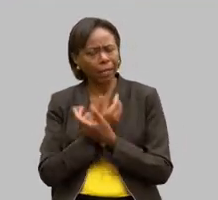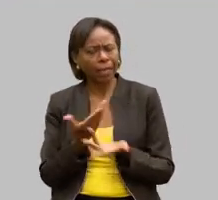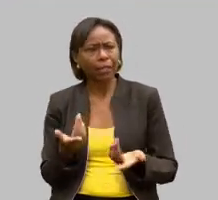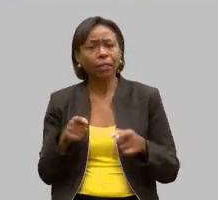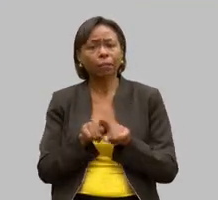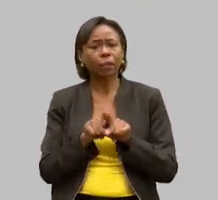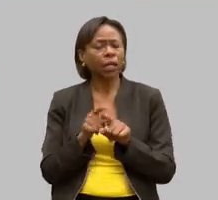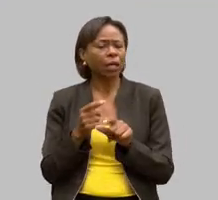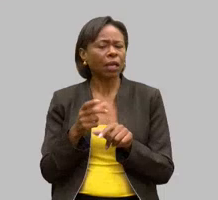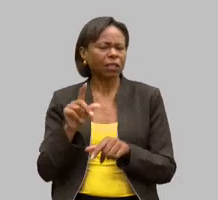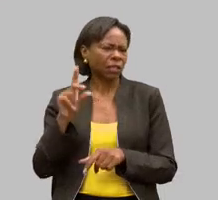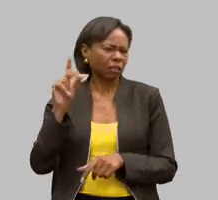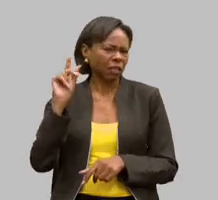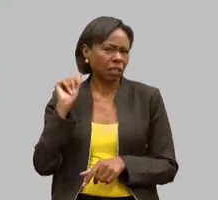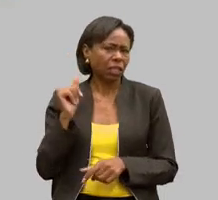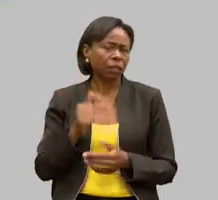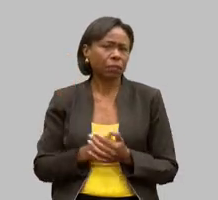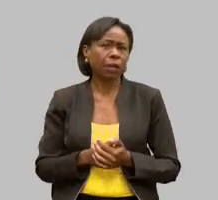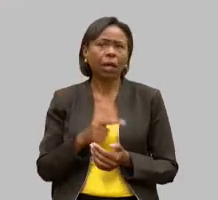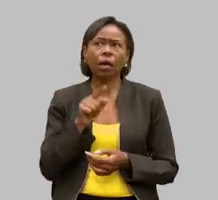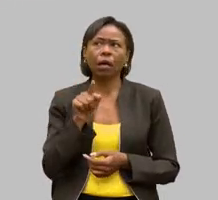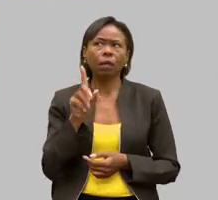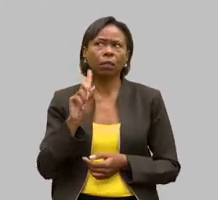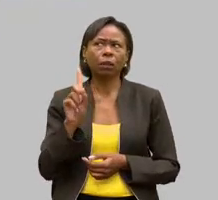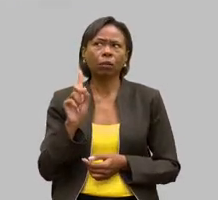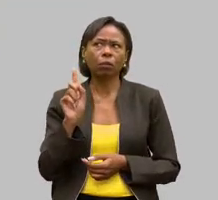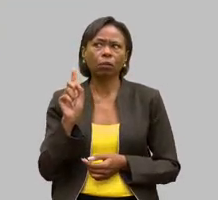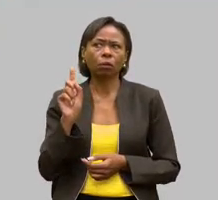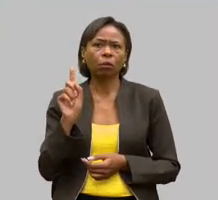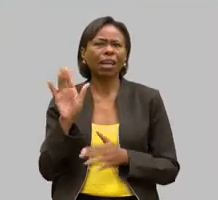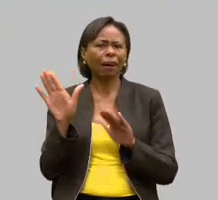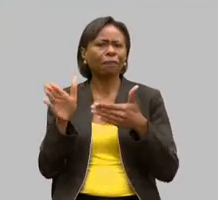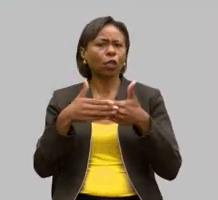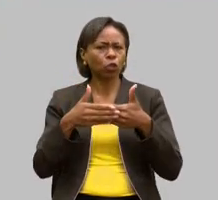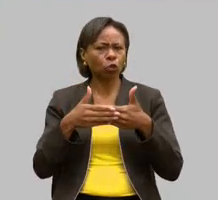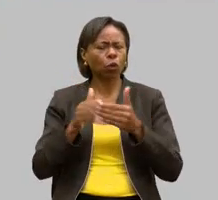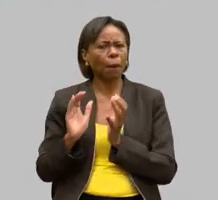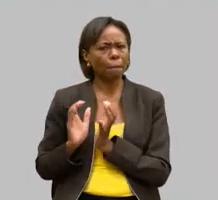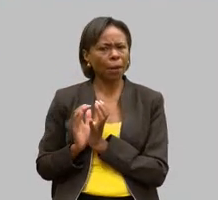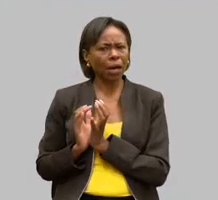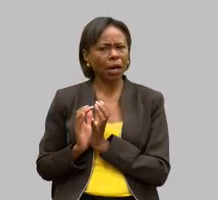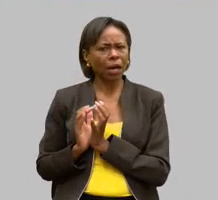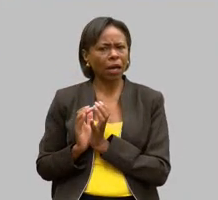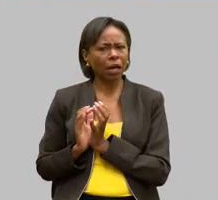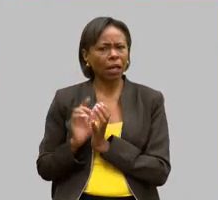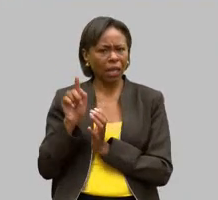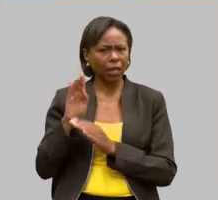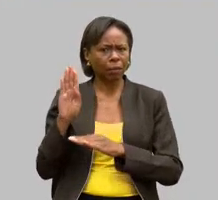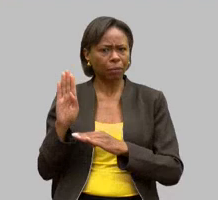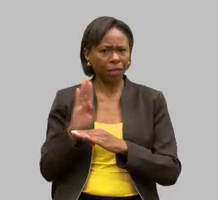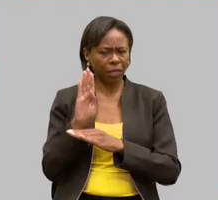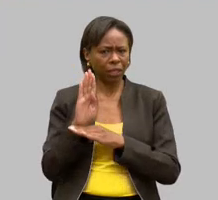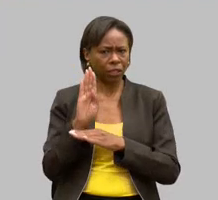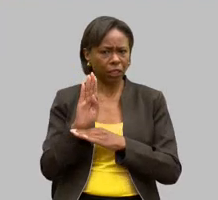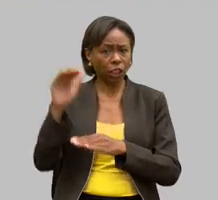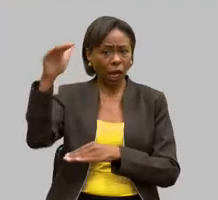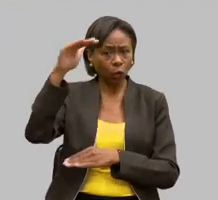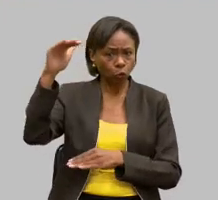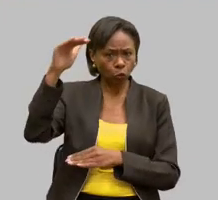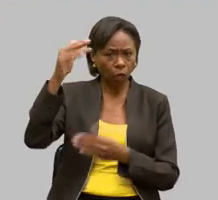ela acho que ela nem está mais lá até porque fechou a APAES para adultos em Betim de adultos reabriu?